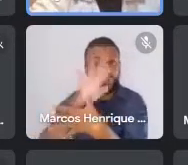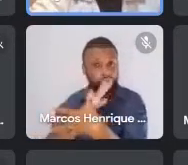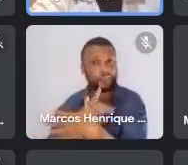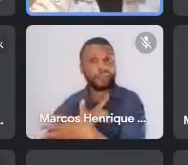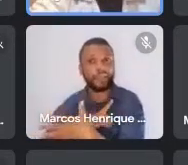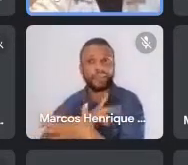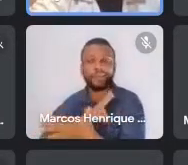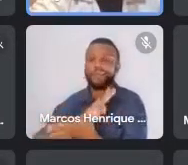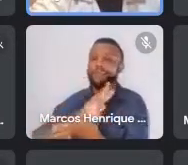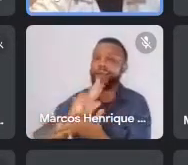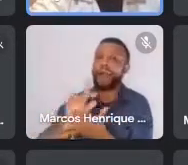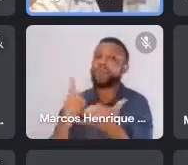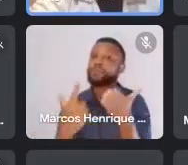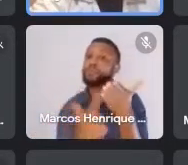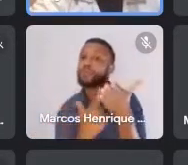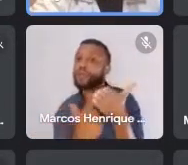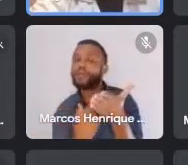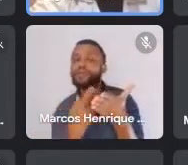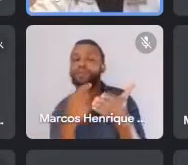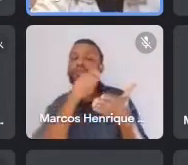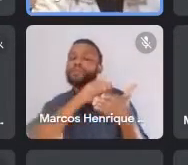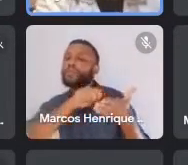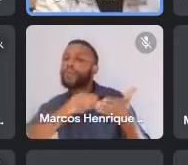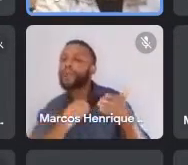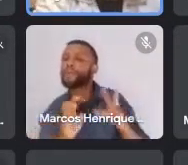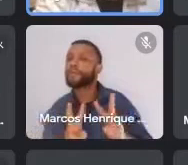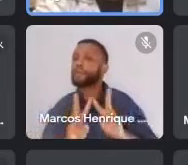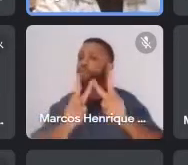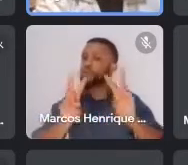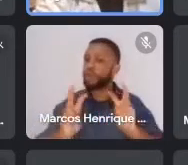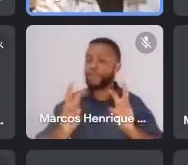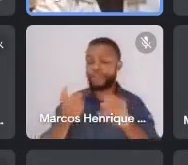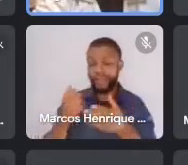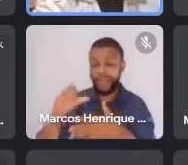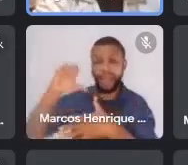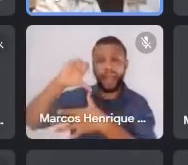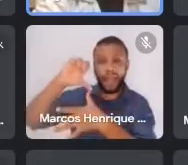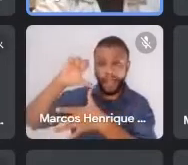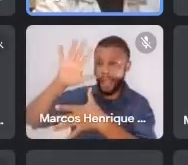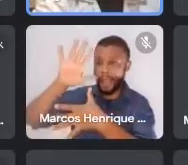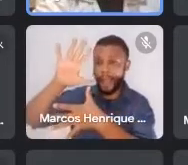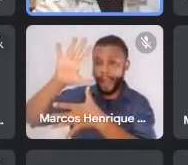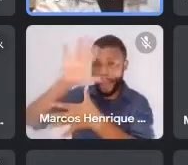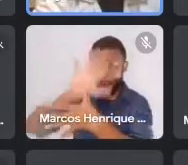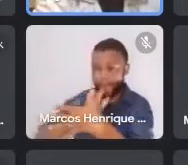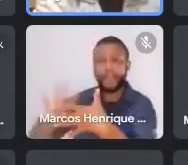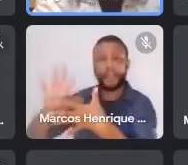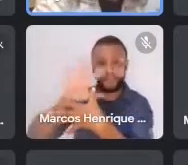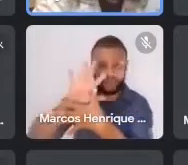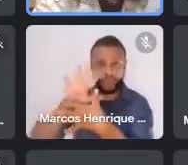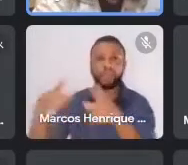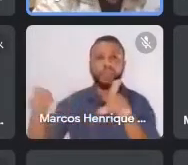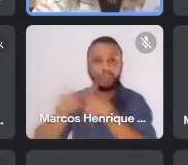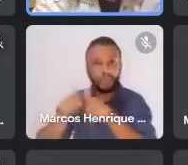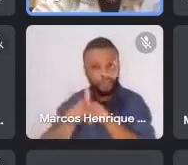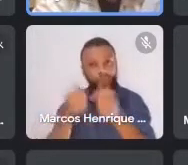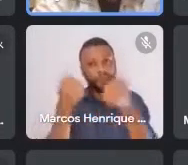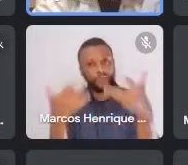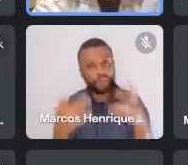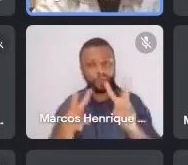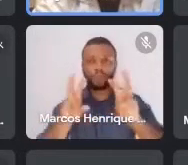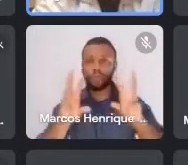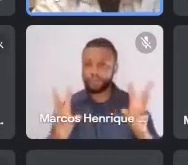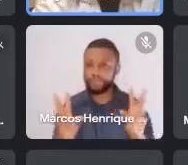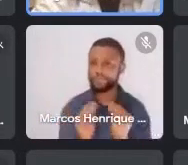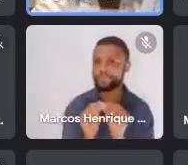escritos sobre a América, né? Então, a gente fala sobre isso. Pode passar. Aqui, Euclides na